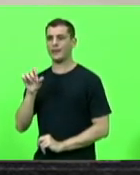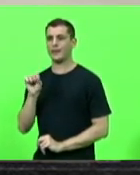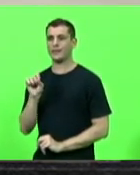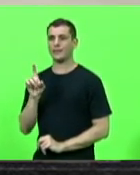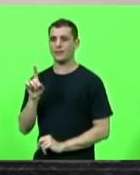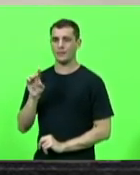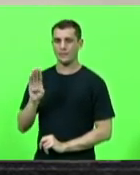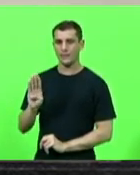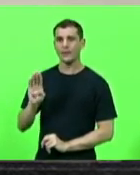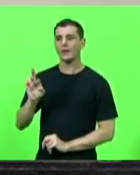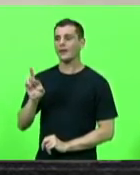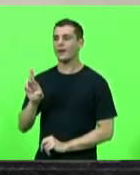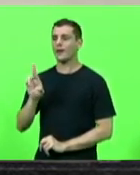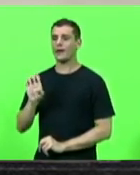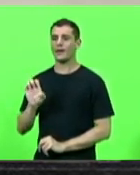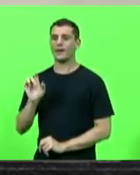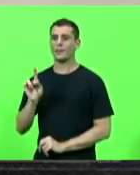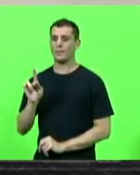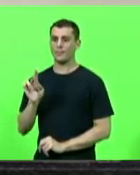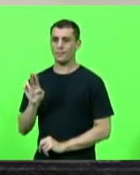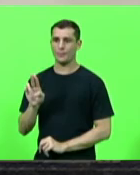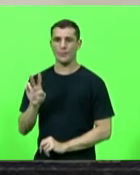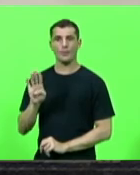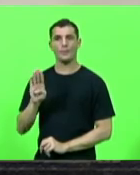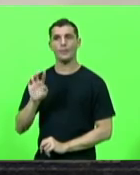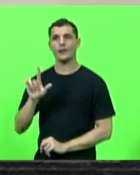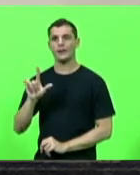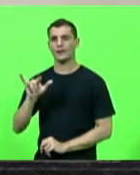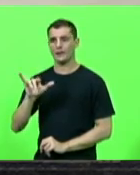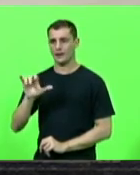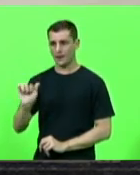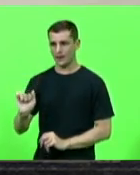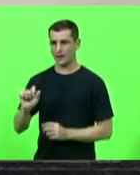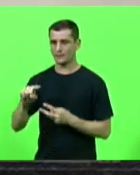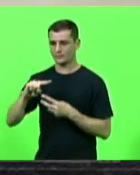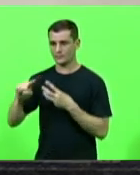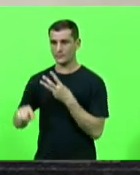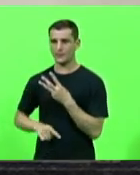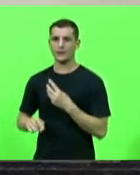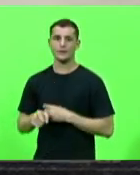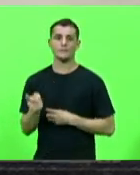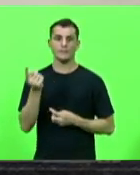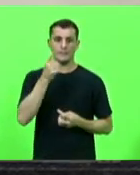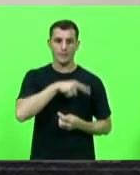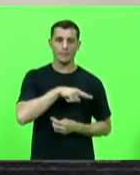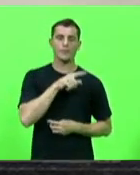próximo horário pertence ao bloco PP PSB